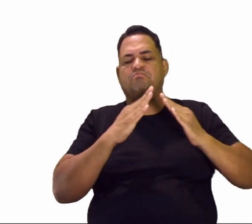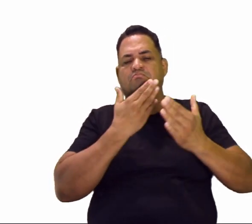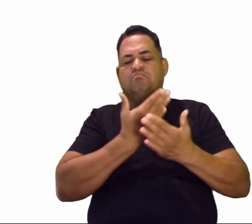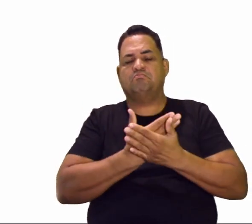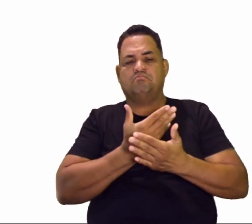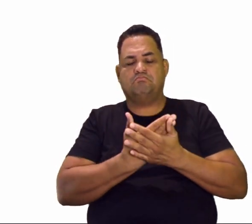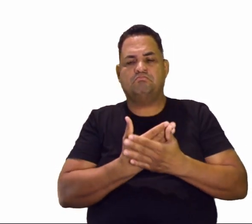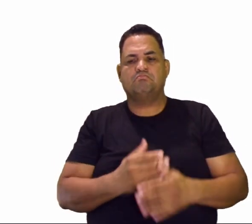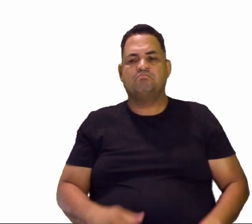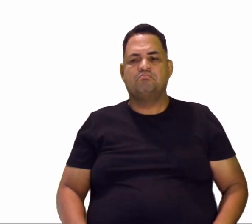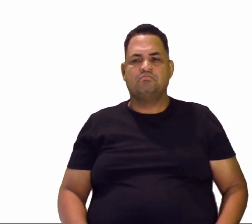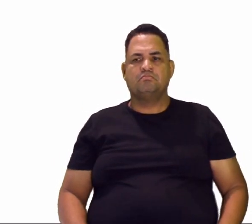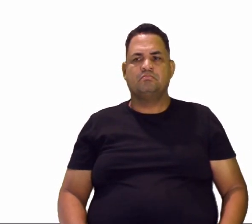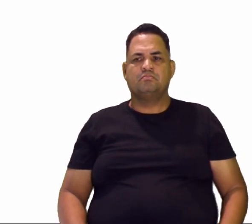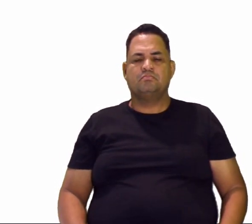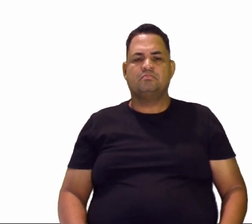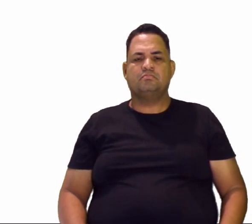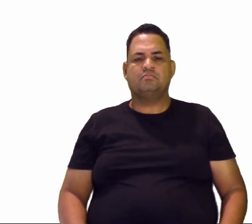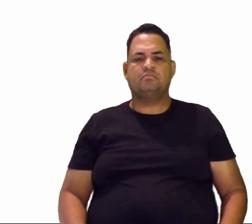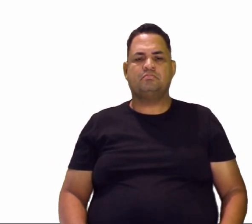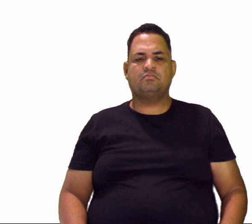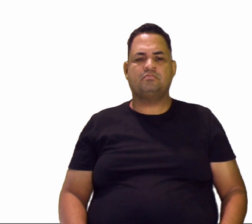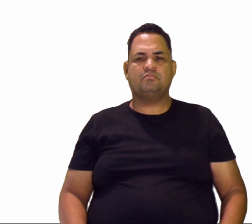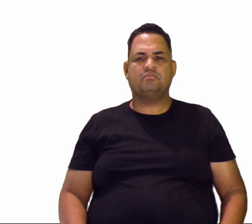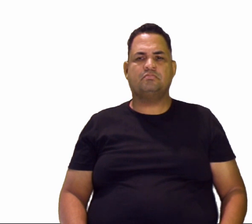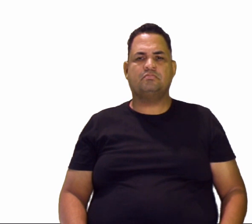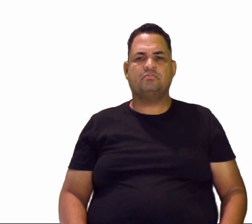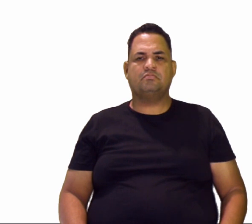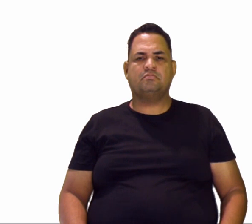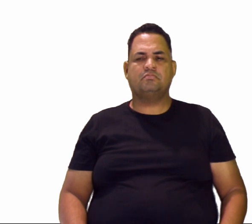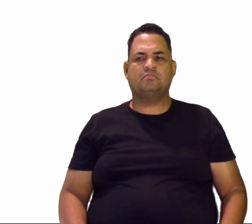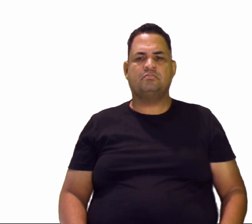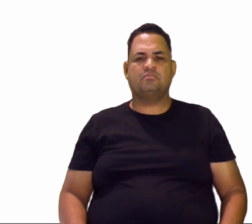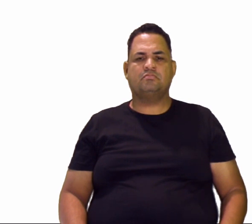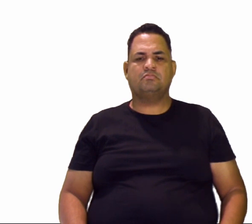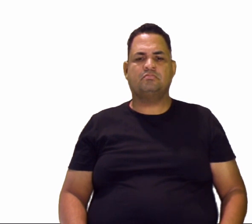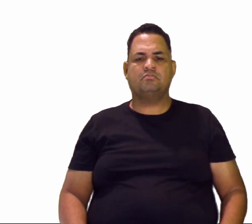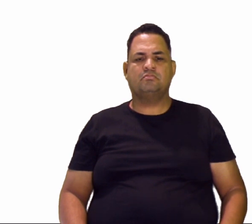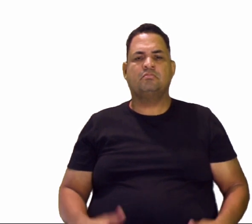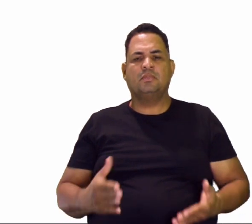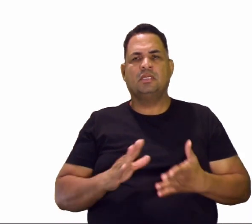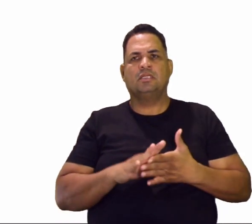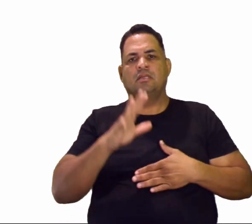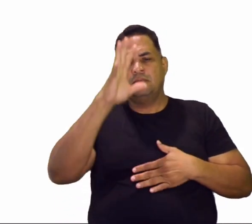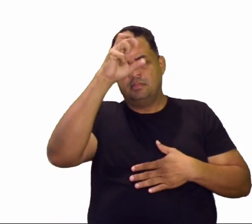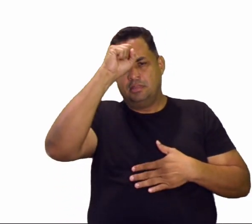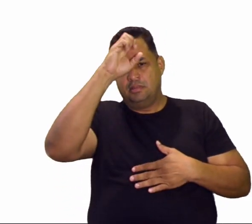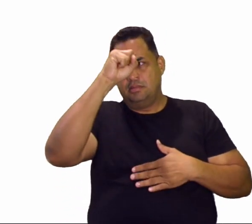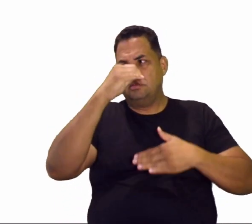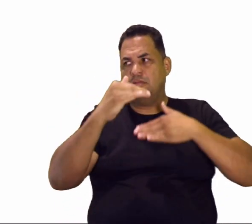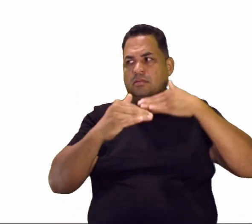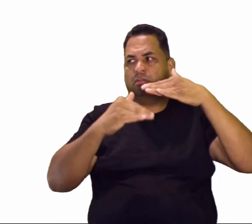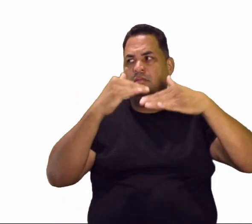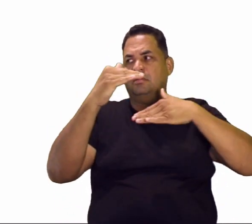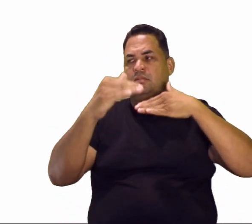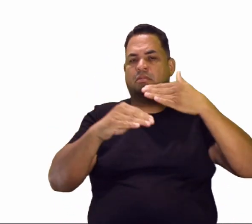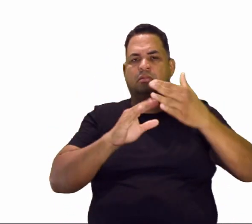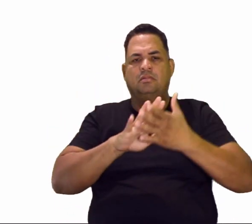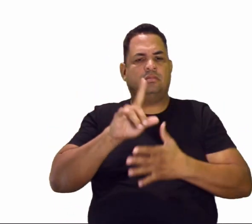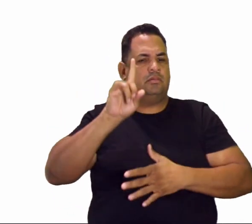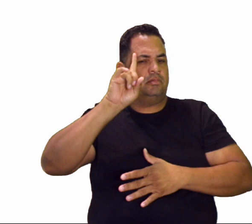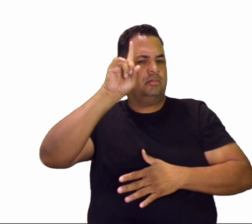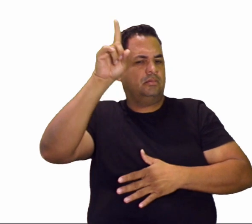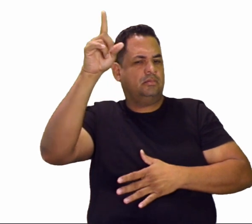tem, ai, o papel de, sobre a aprendizagem, o desenvolvimento intelectual